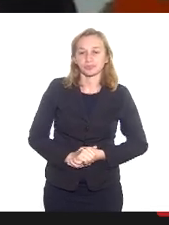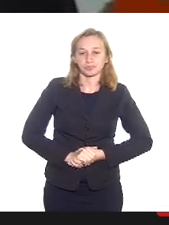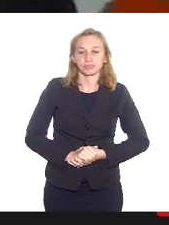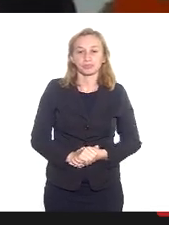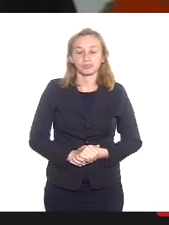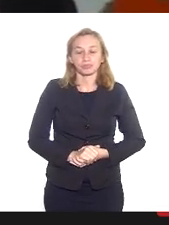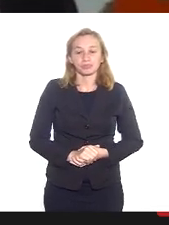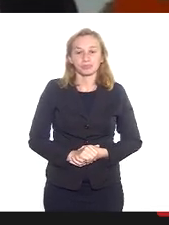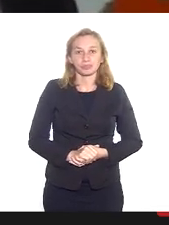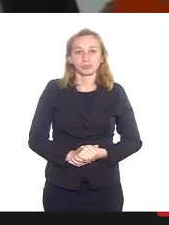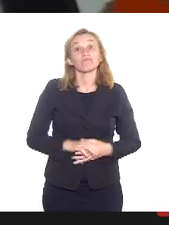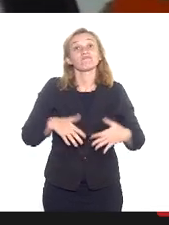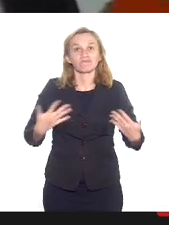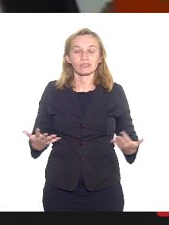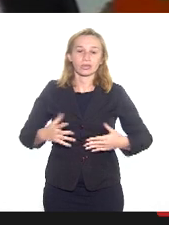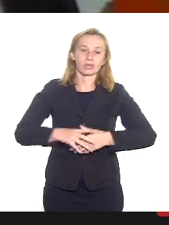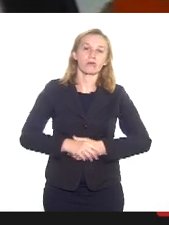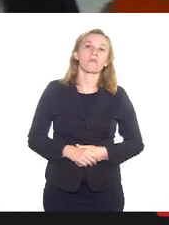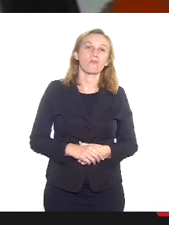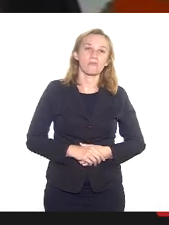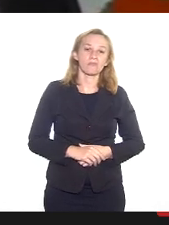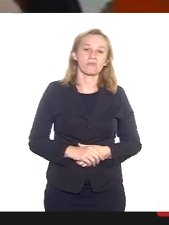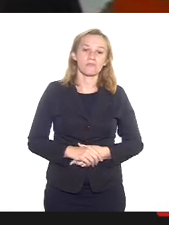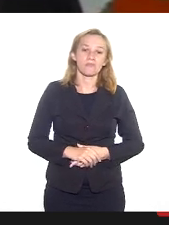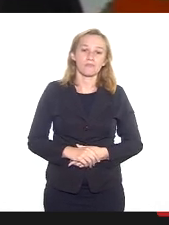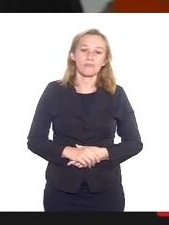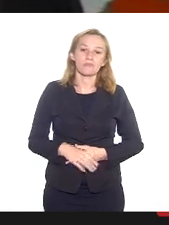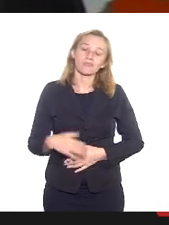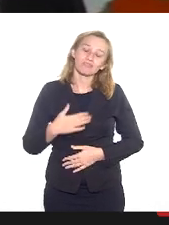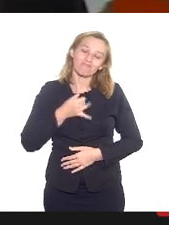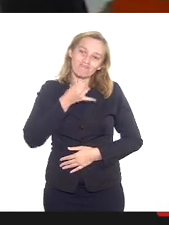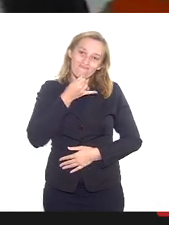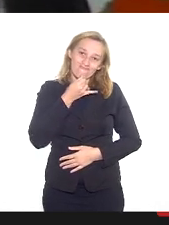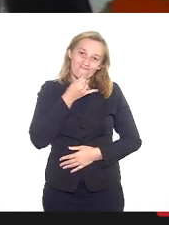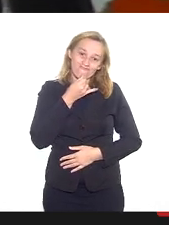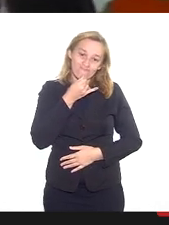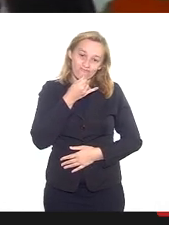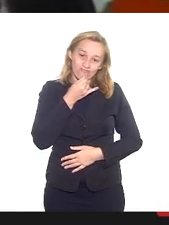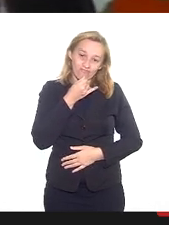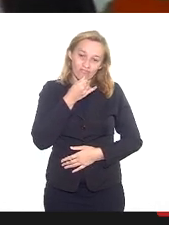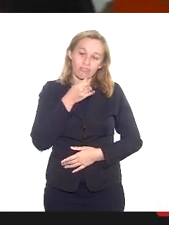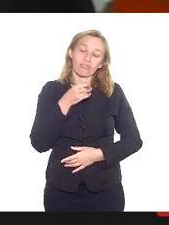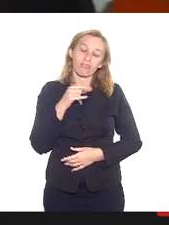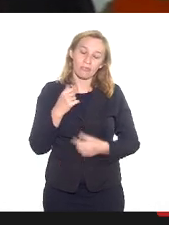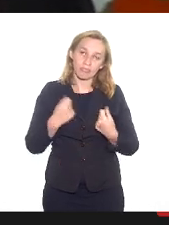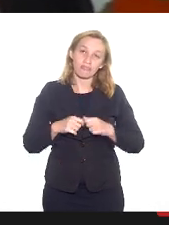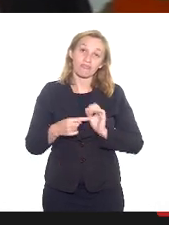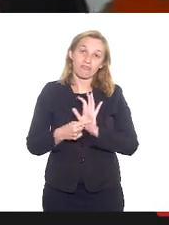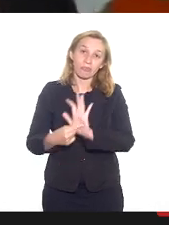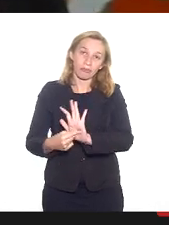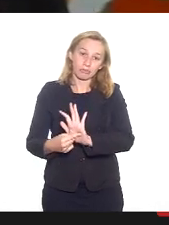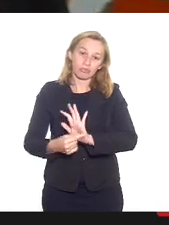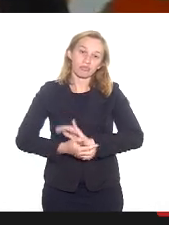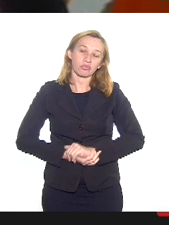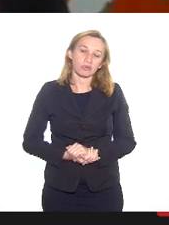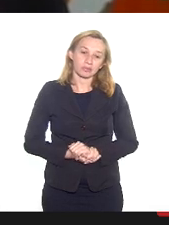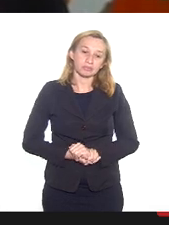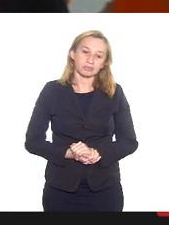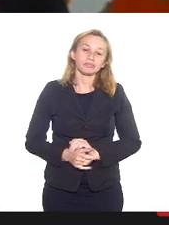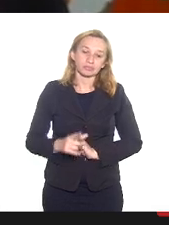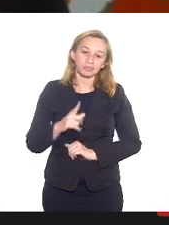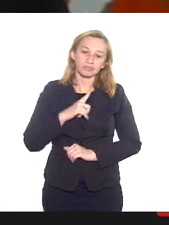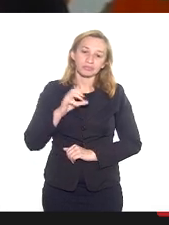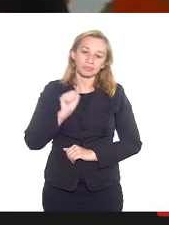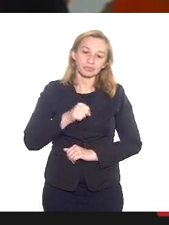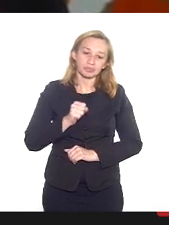esse compromisso. Então, essa é a minha angústia porque eu acho que a gente tem que mostrar que há,